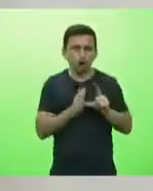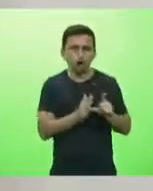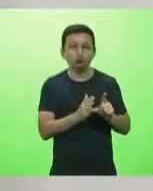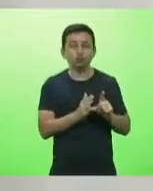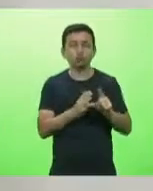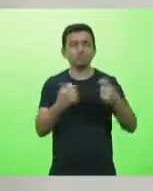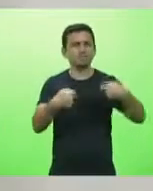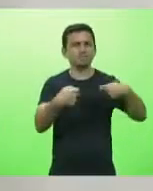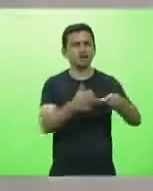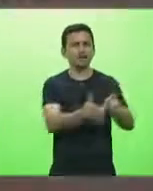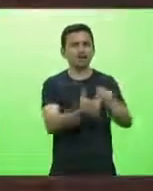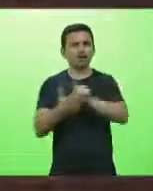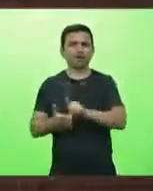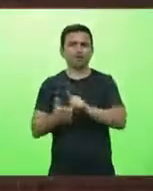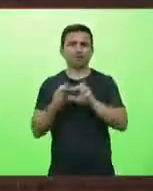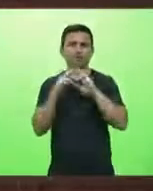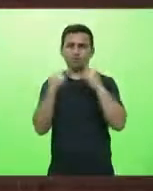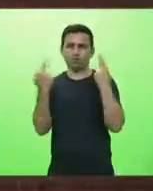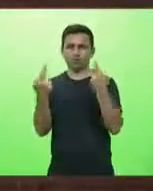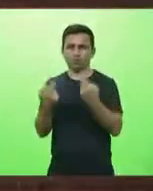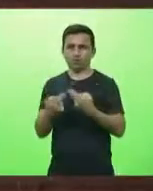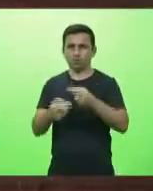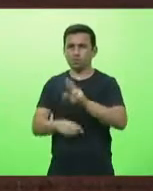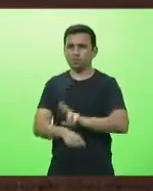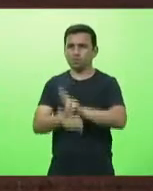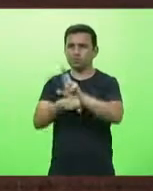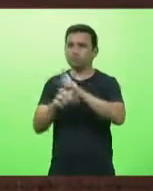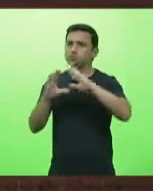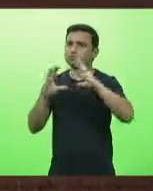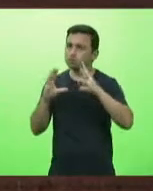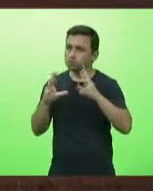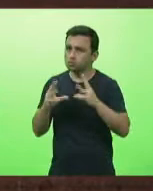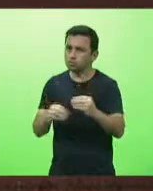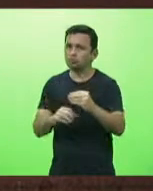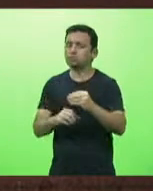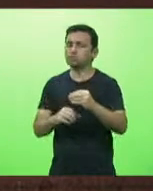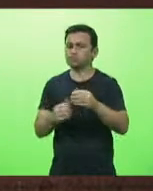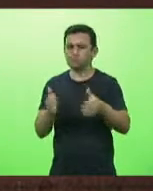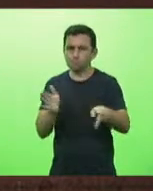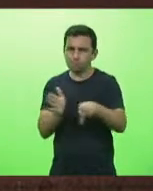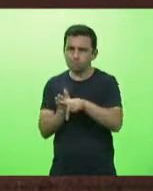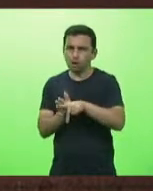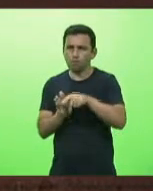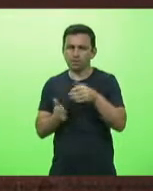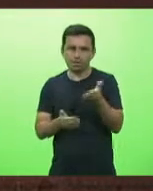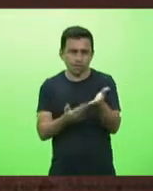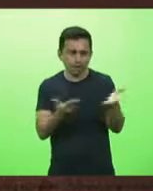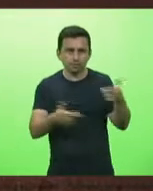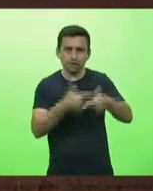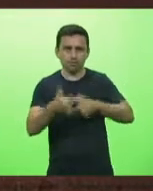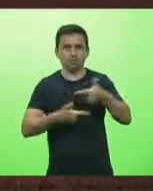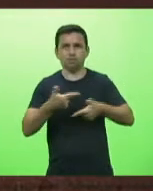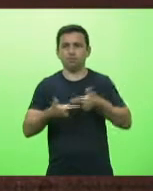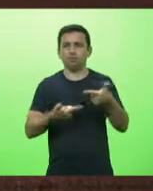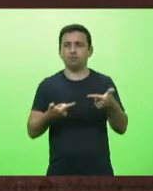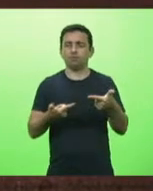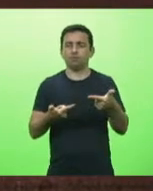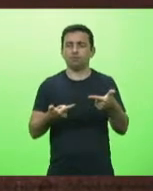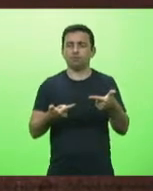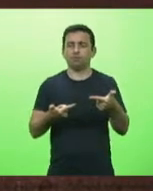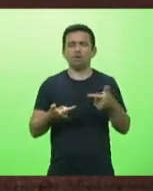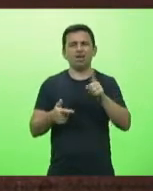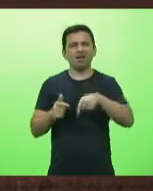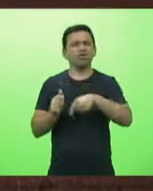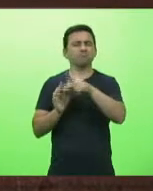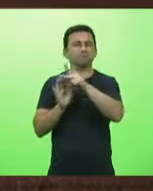reunião prévia com os representantes dos empregadores e dos empregados. É apenas um artigo bem simples desse projeto de lei